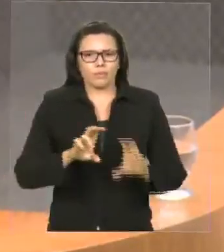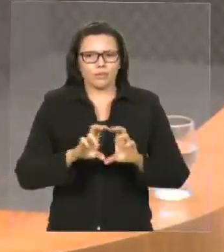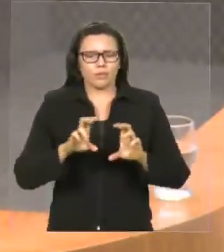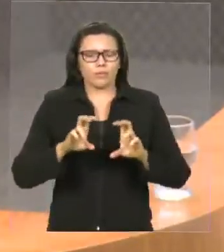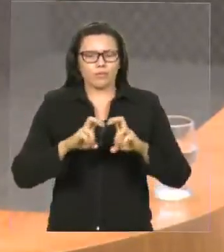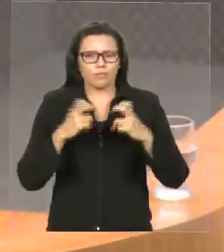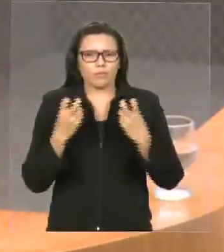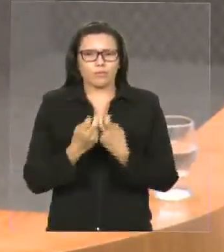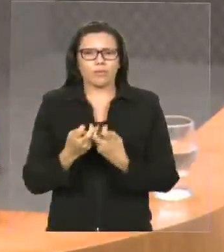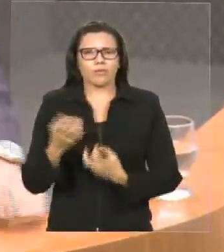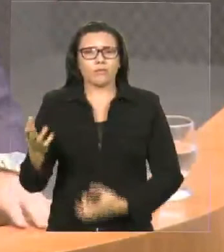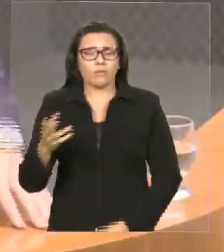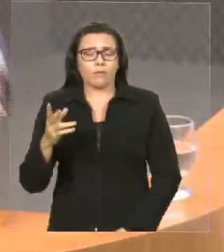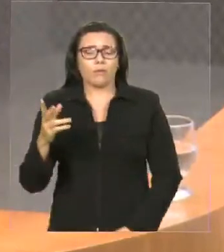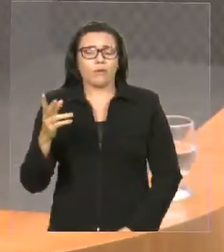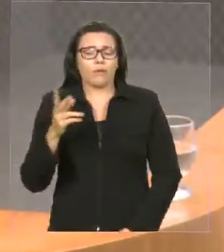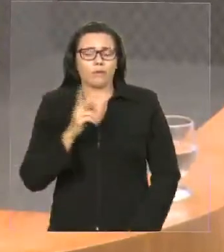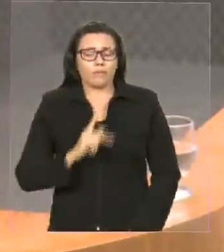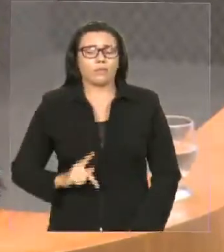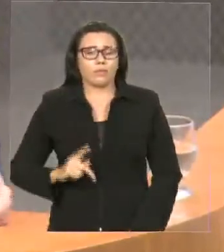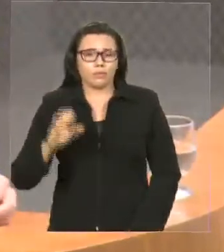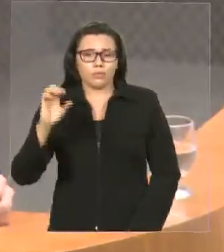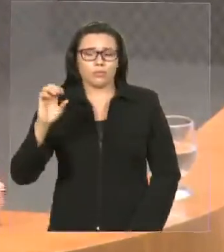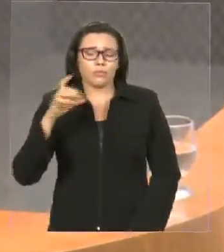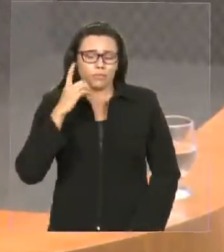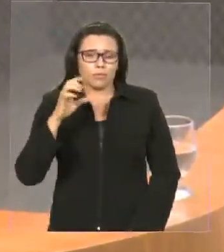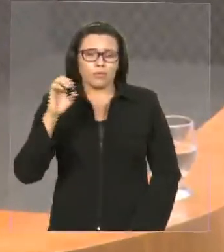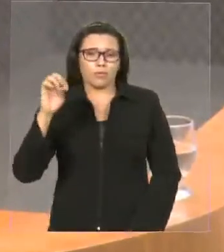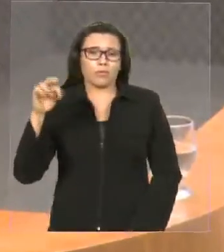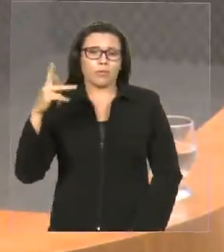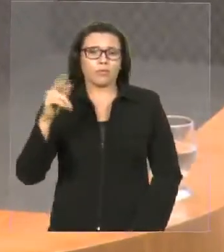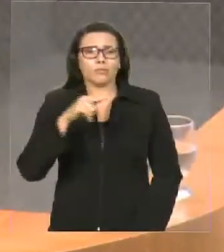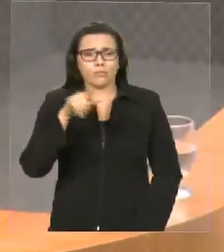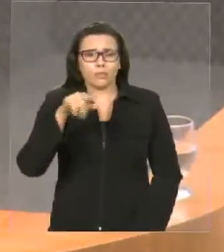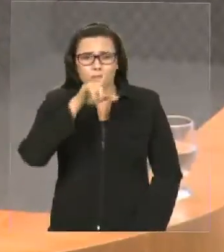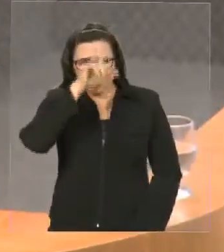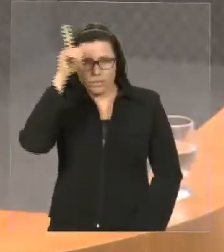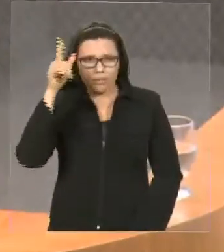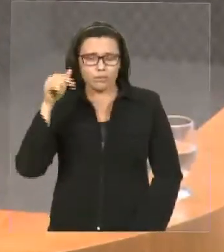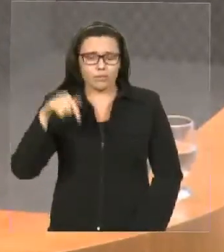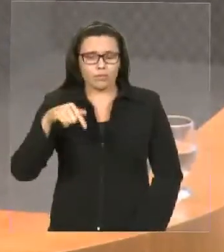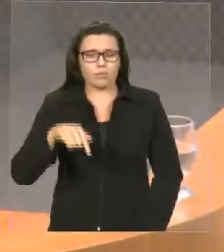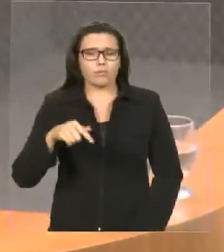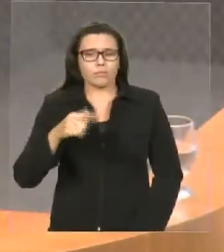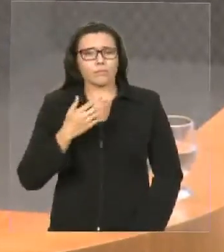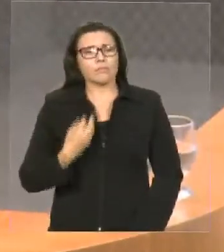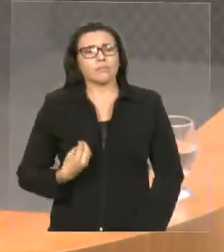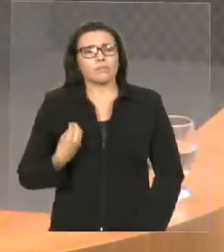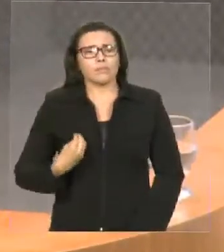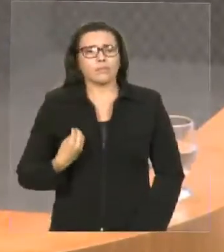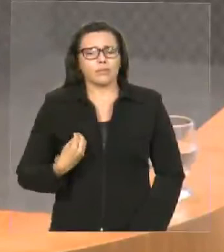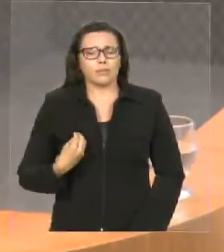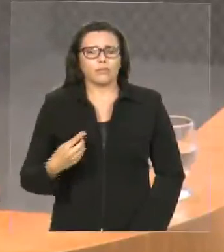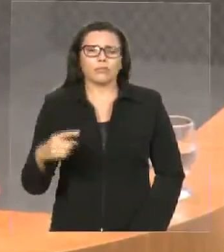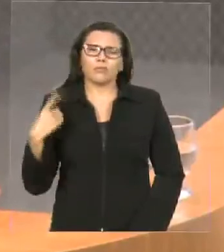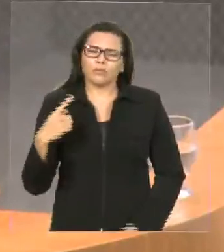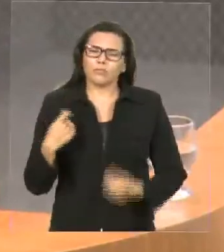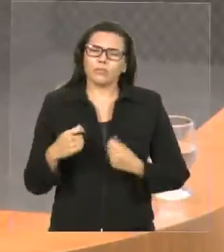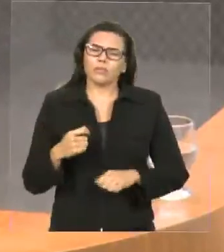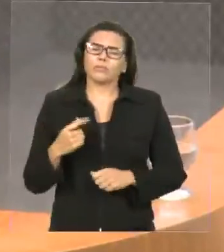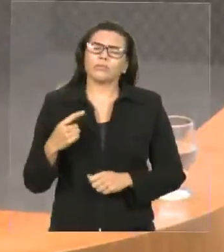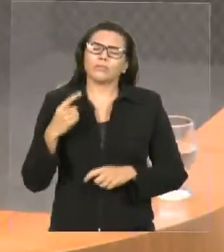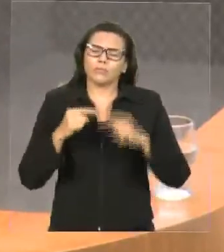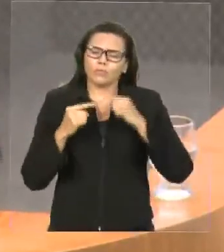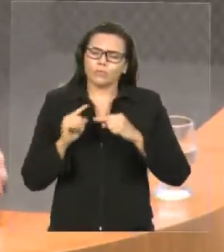exercício hotelino, o presidente Humberto, os líderes aqui presentes, eu acho que nós temos que discutir com mais profundidade esse